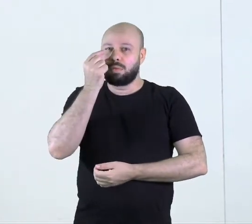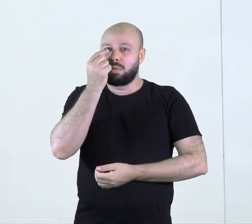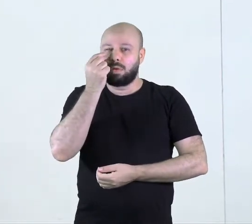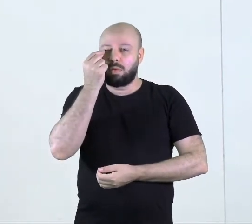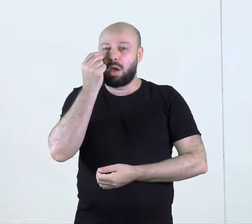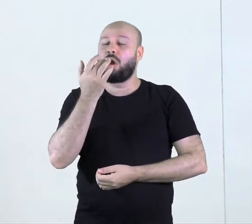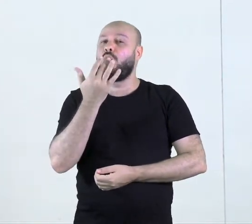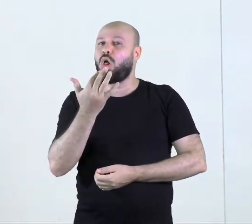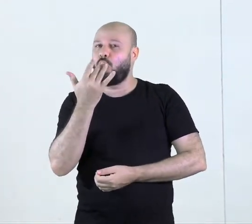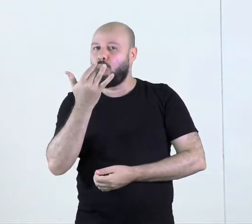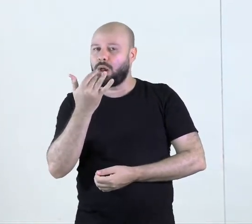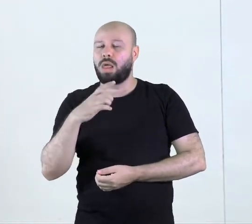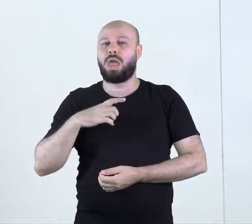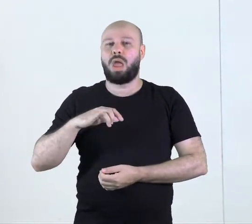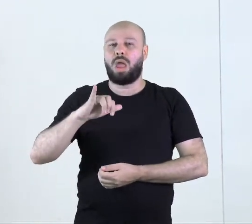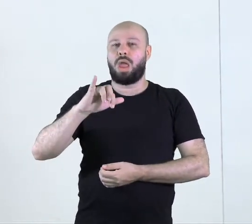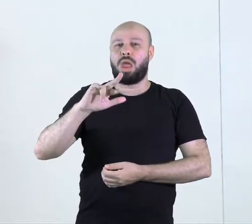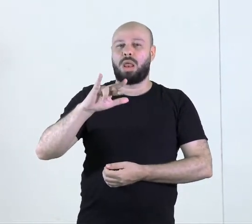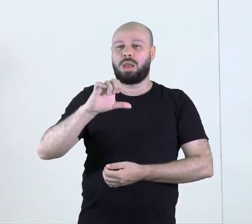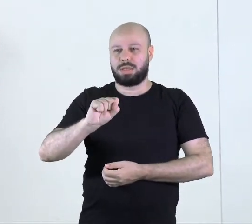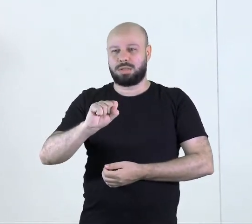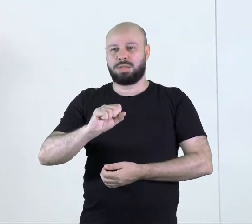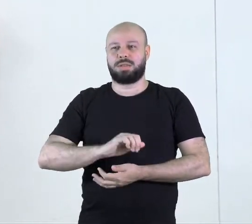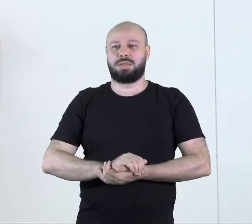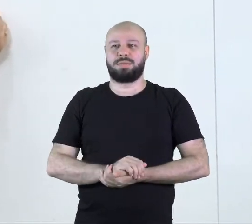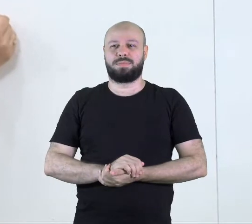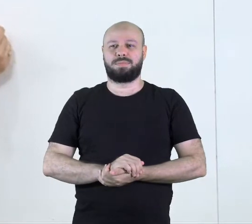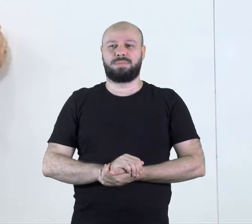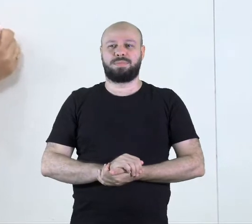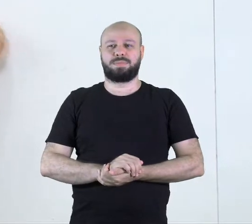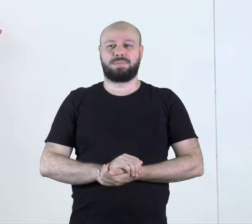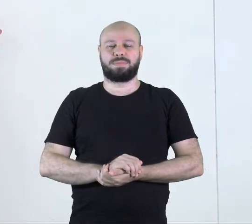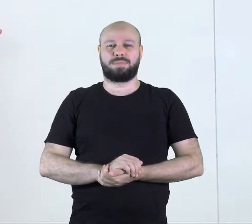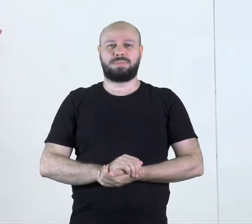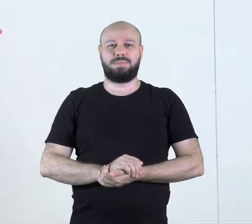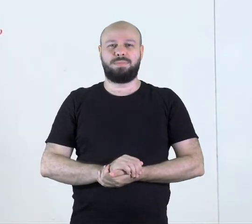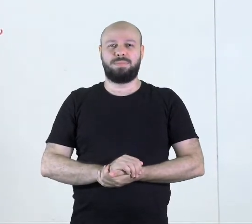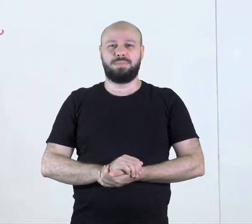as cores, é chamada íris.